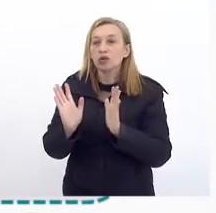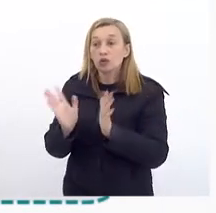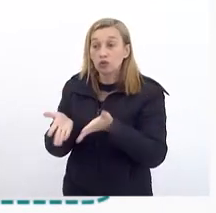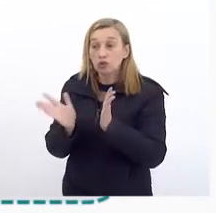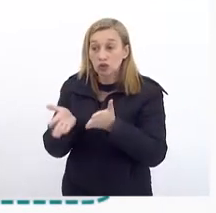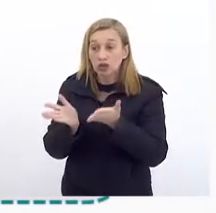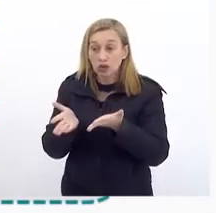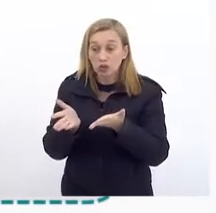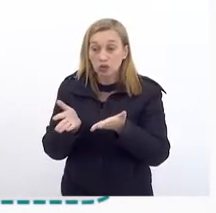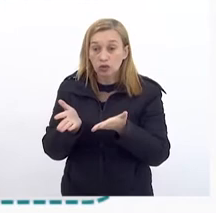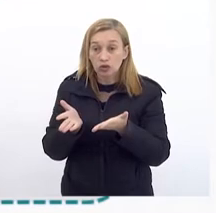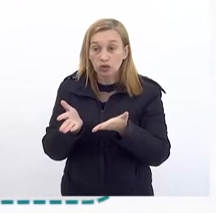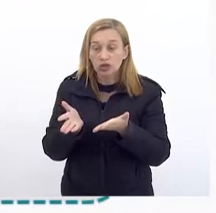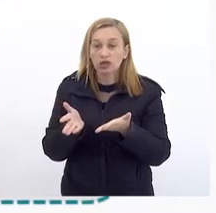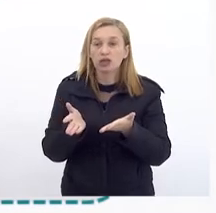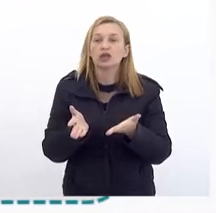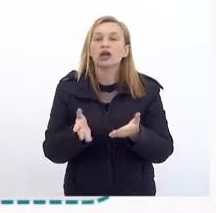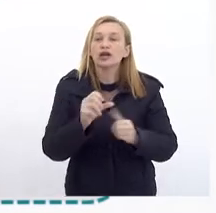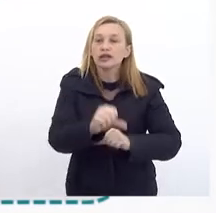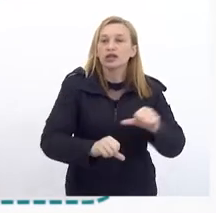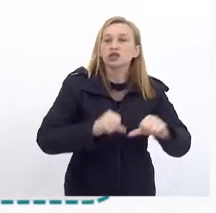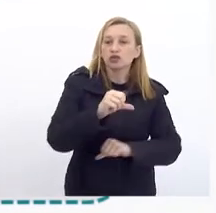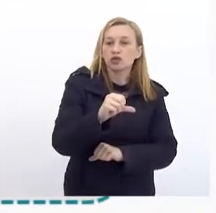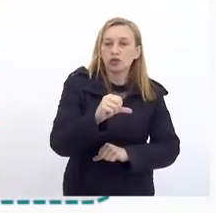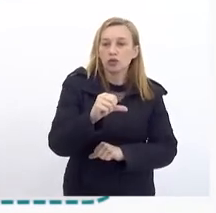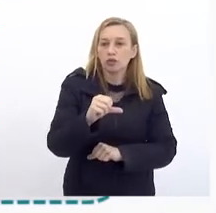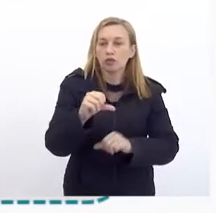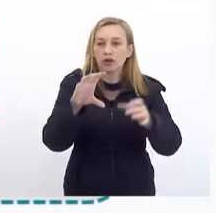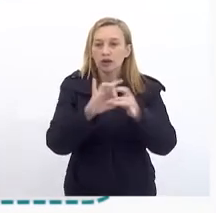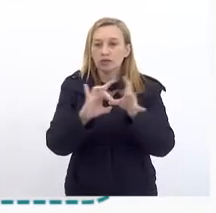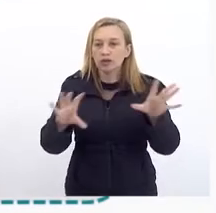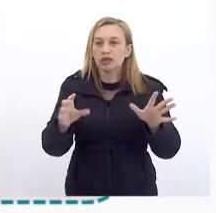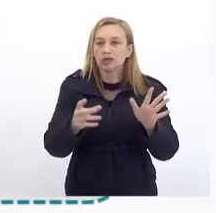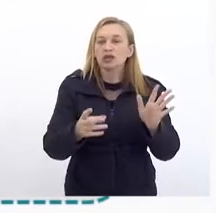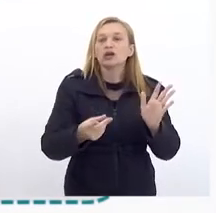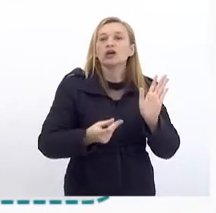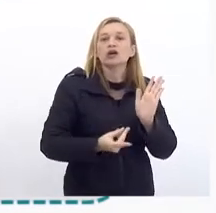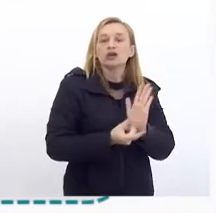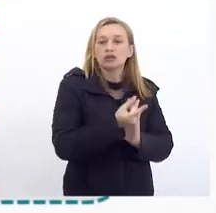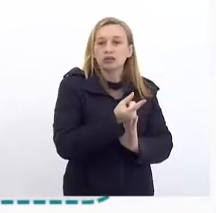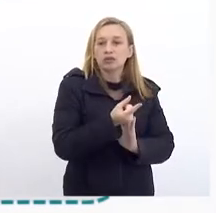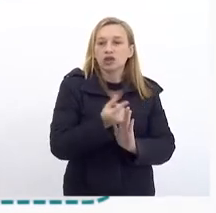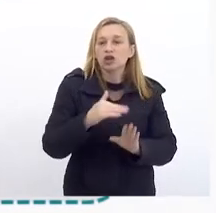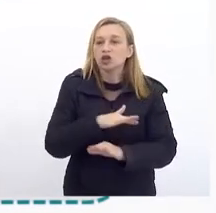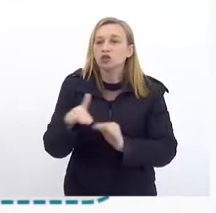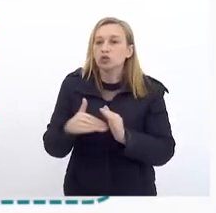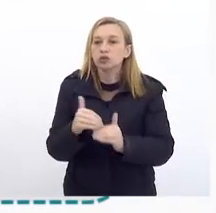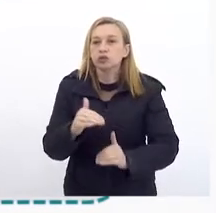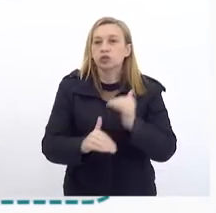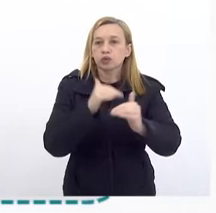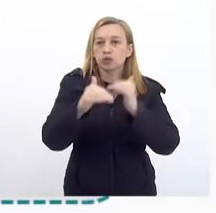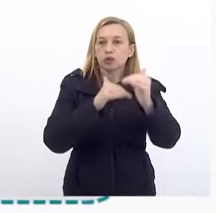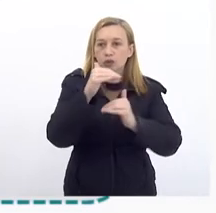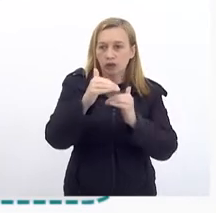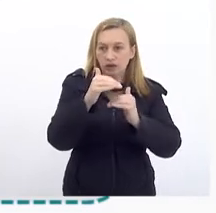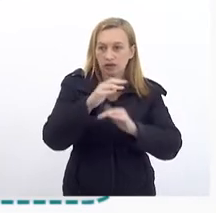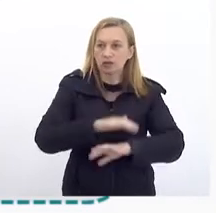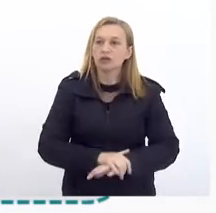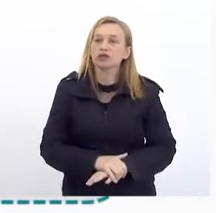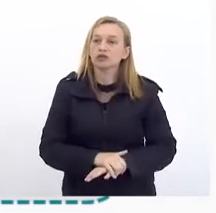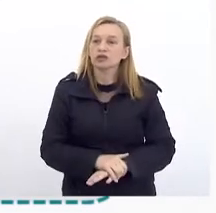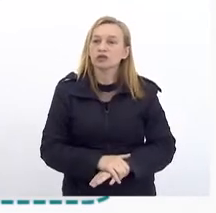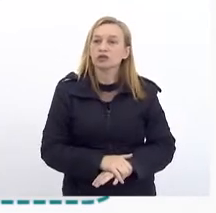basicamente É transformar A liberação orçamentária E todo o desenvolvimento do ciclo De